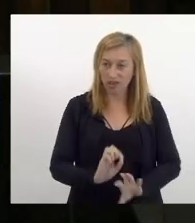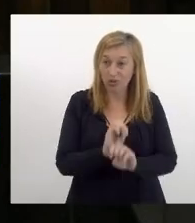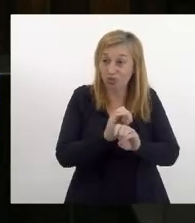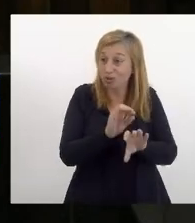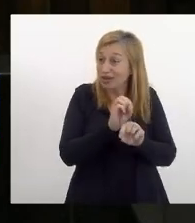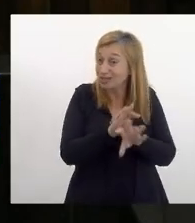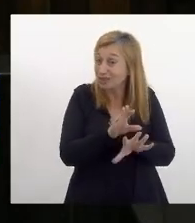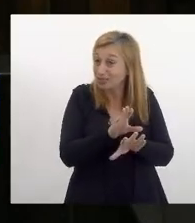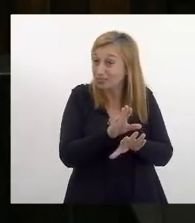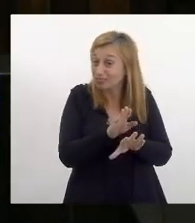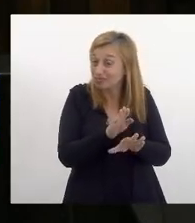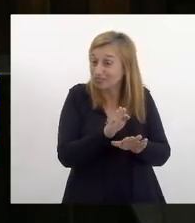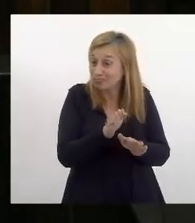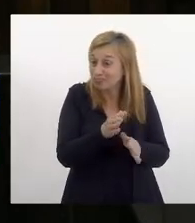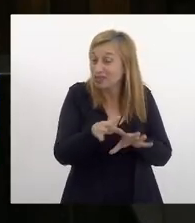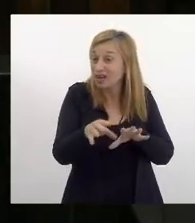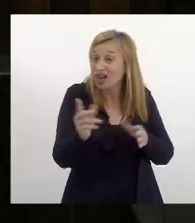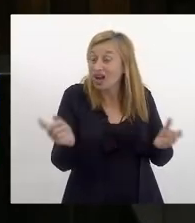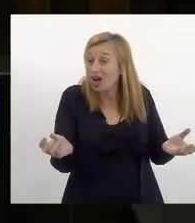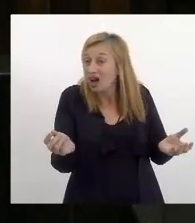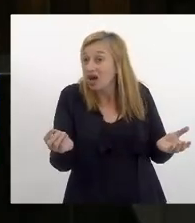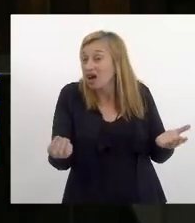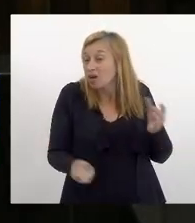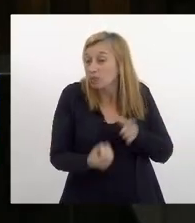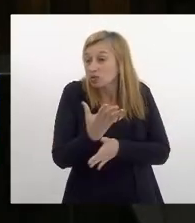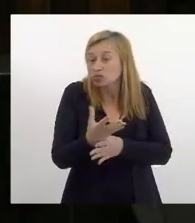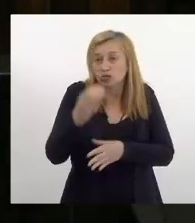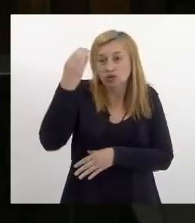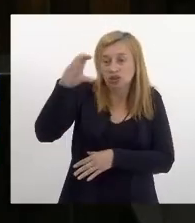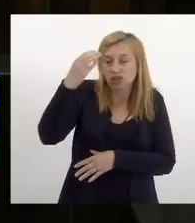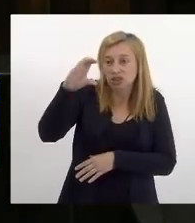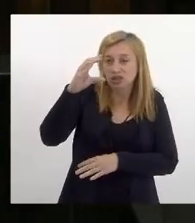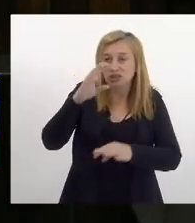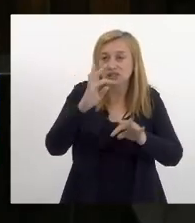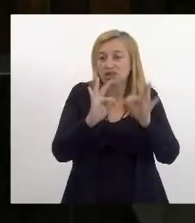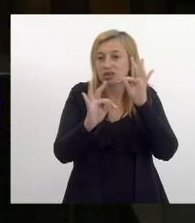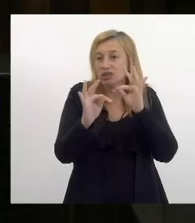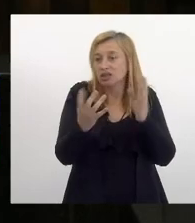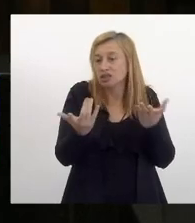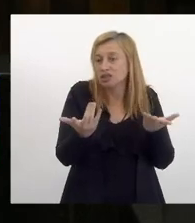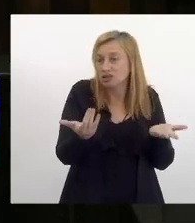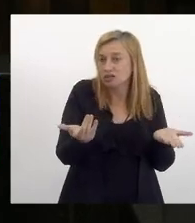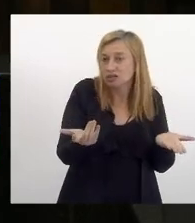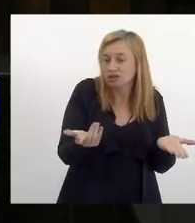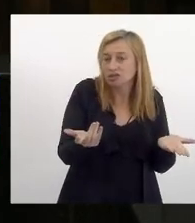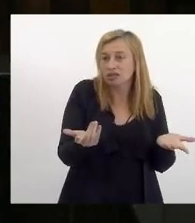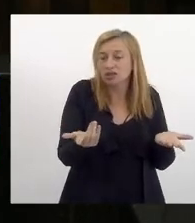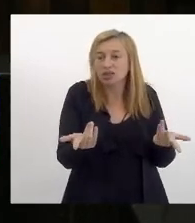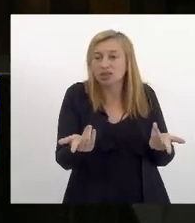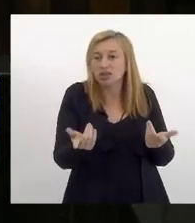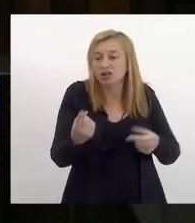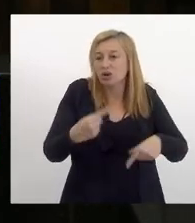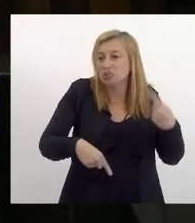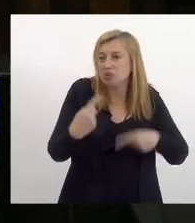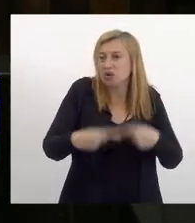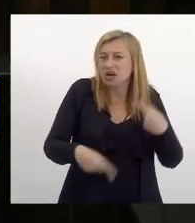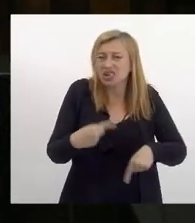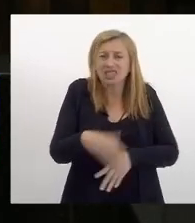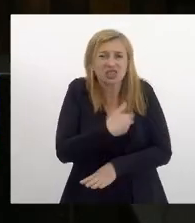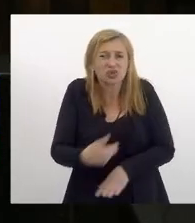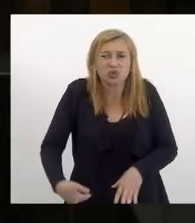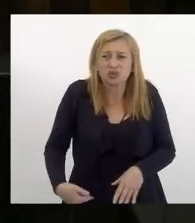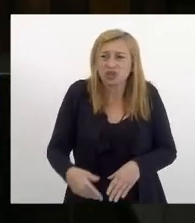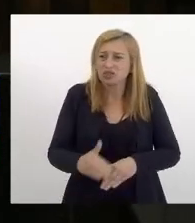a produção científica deixa de ser tratada como política de estado e passa a ser tratada como política de governo de